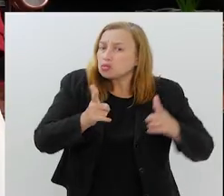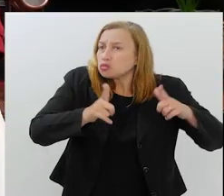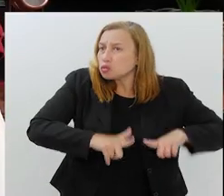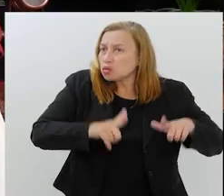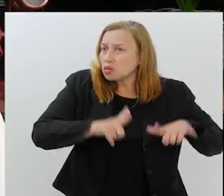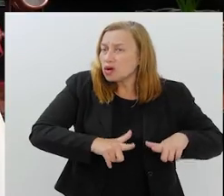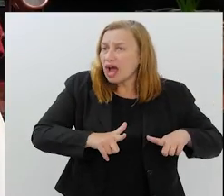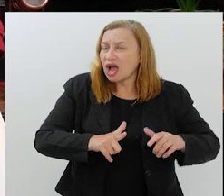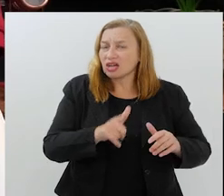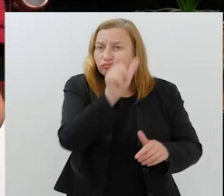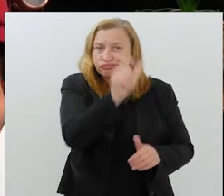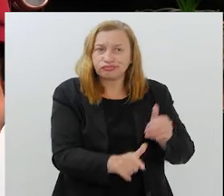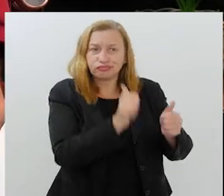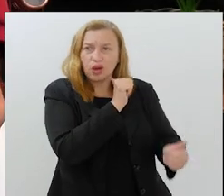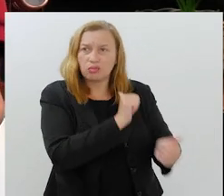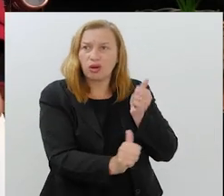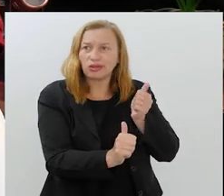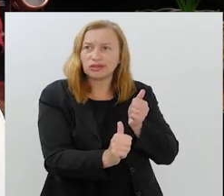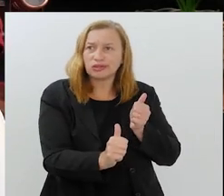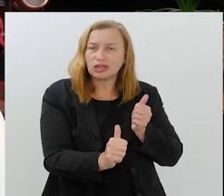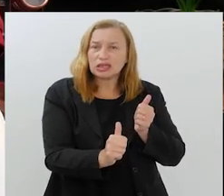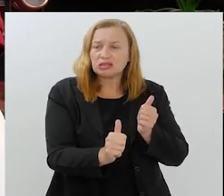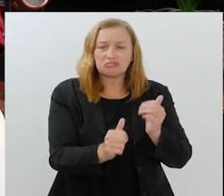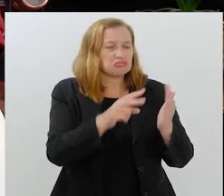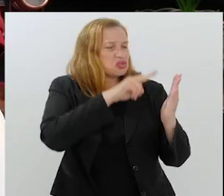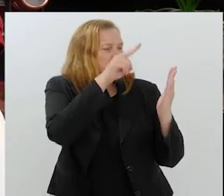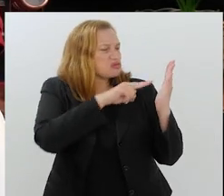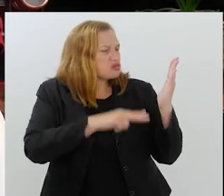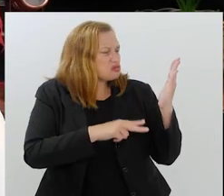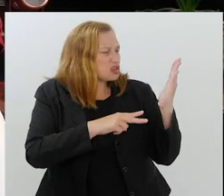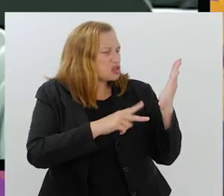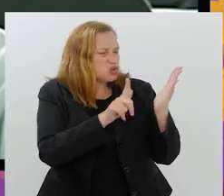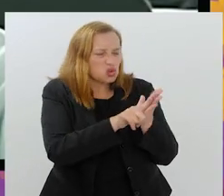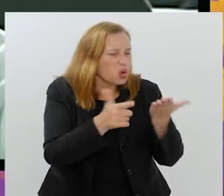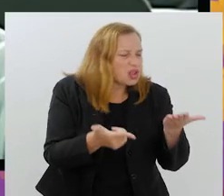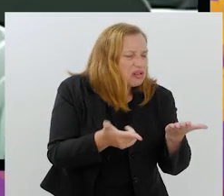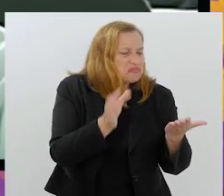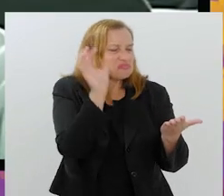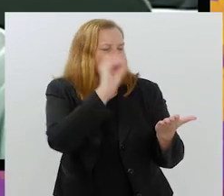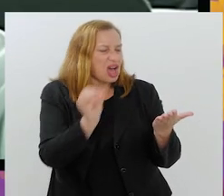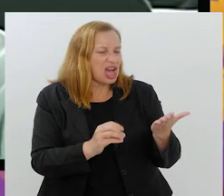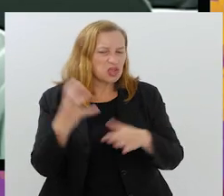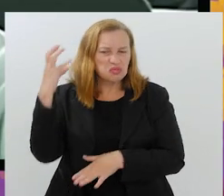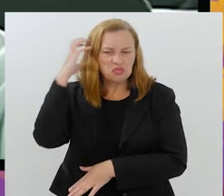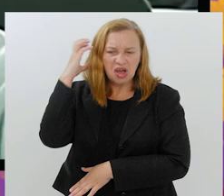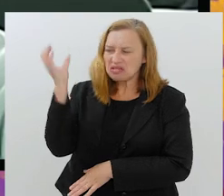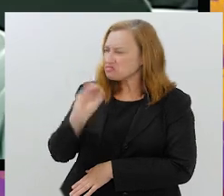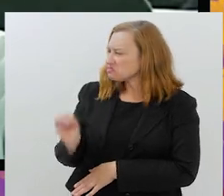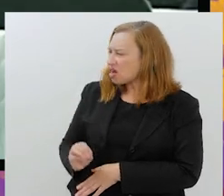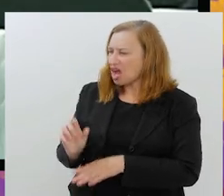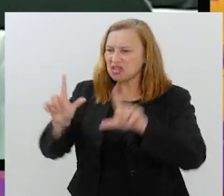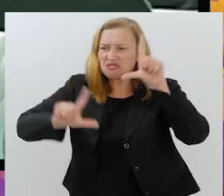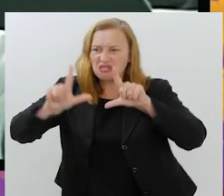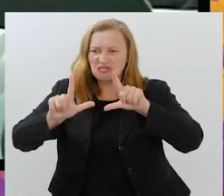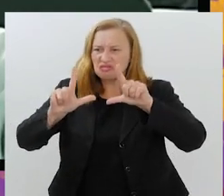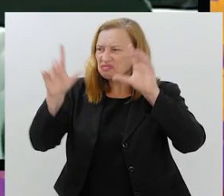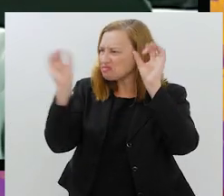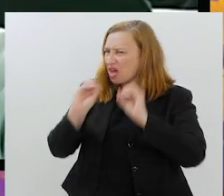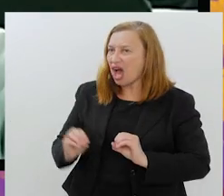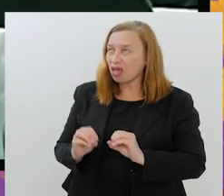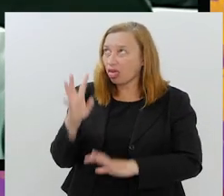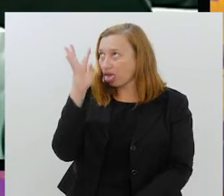que jogador de futebol não assiste programa de TV, não ouve rádio, não lê jornal. É o alienato, né?